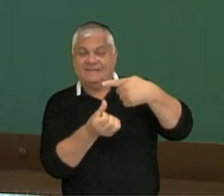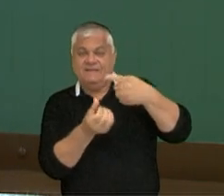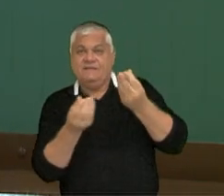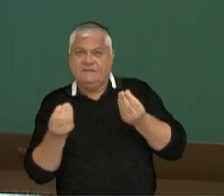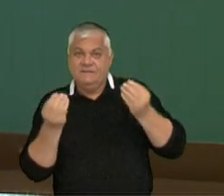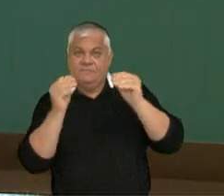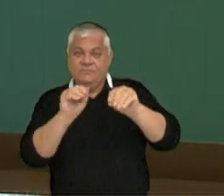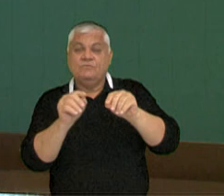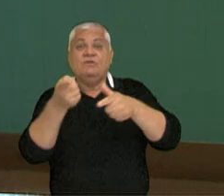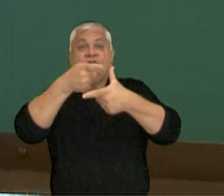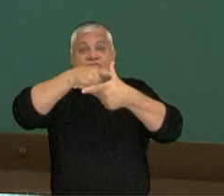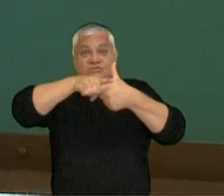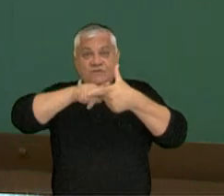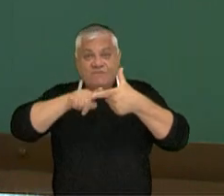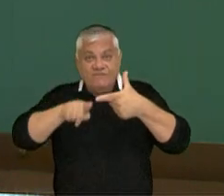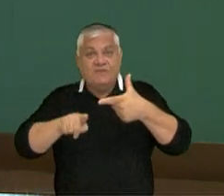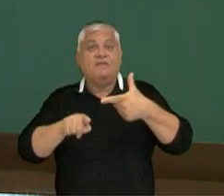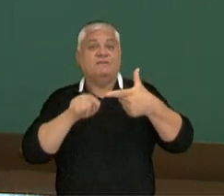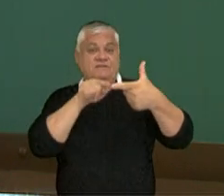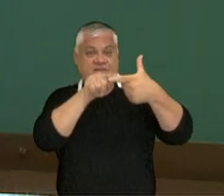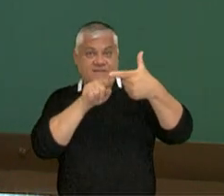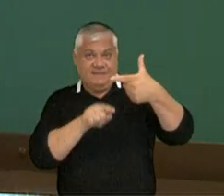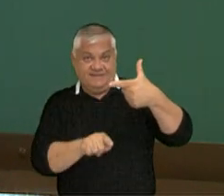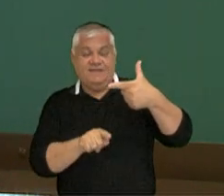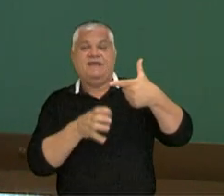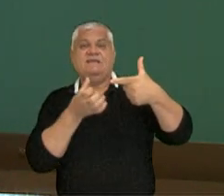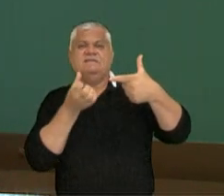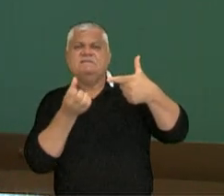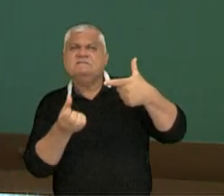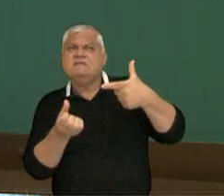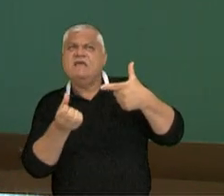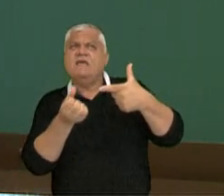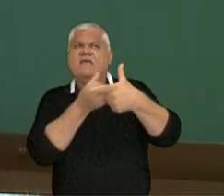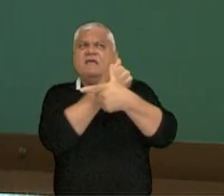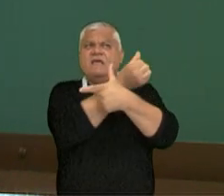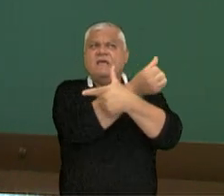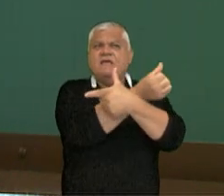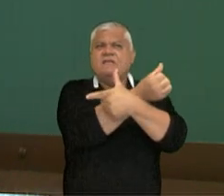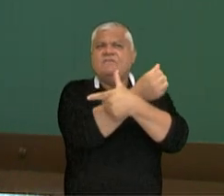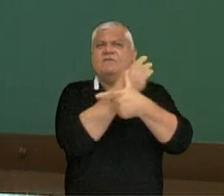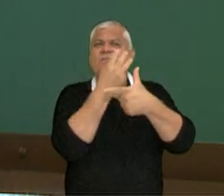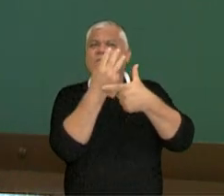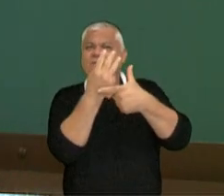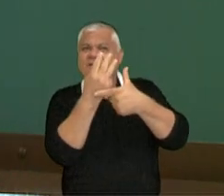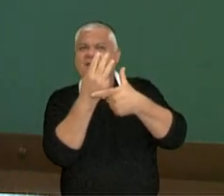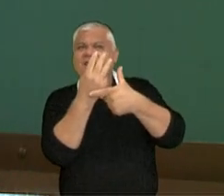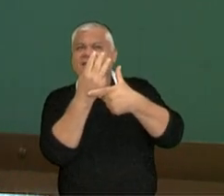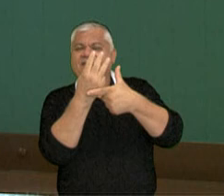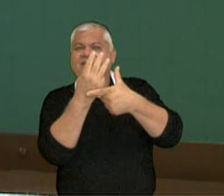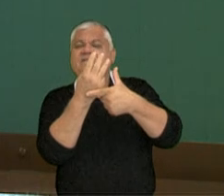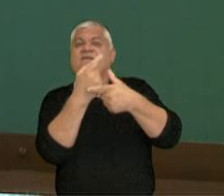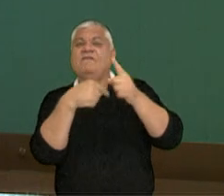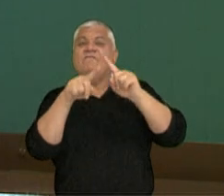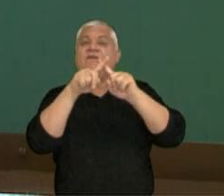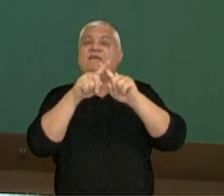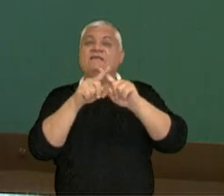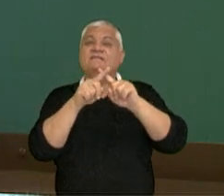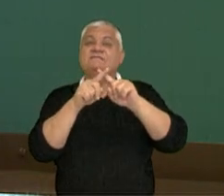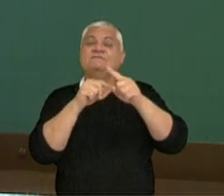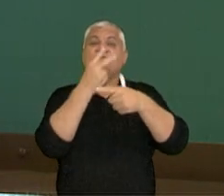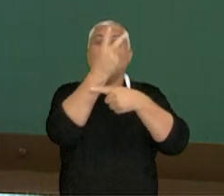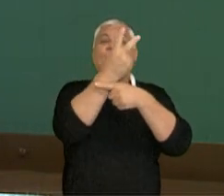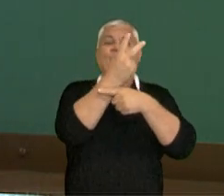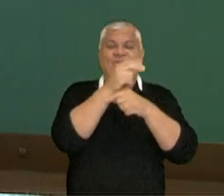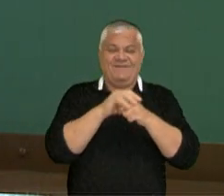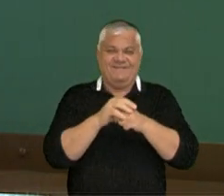dividimos pela parte de baixo da fração e multiplicamos pela parte de cima. Agora, parte de